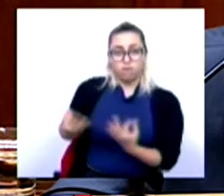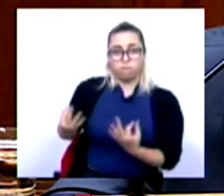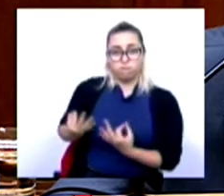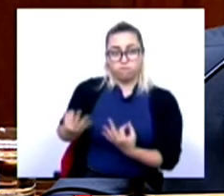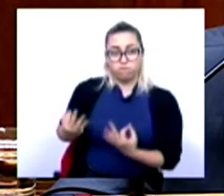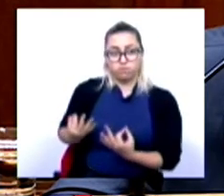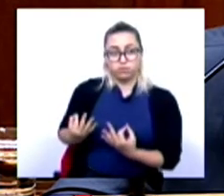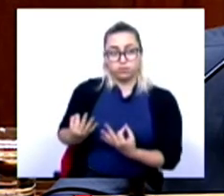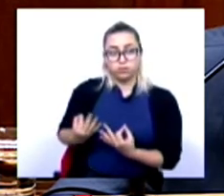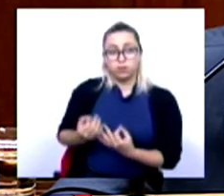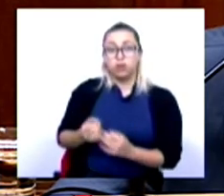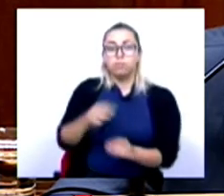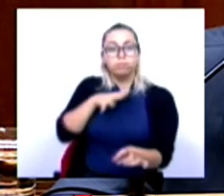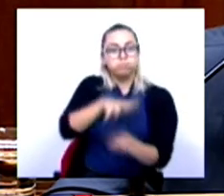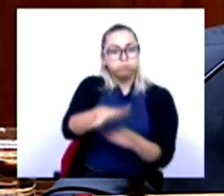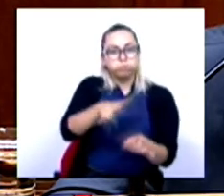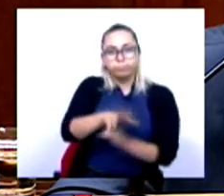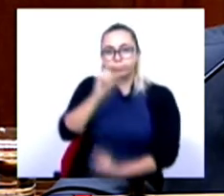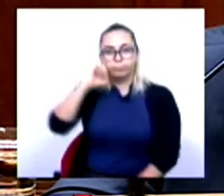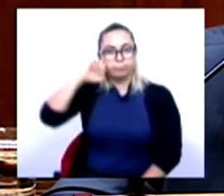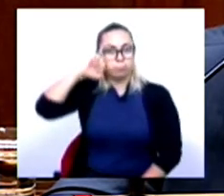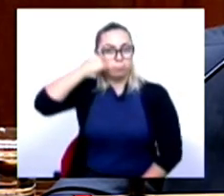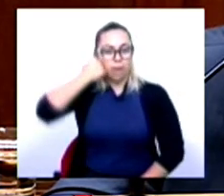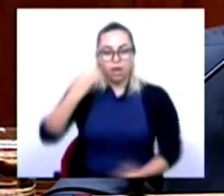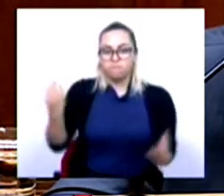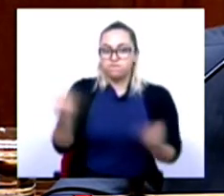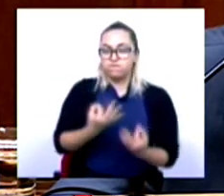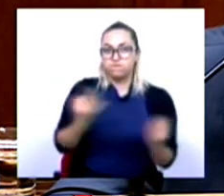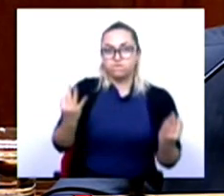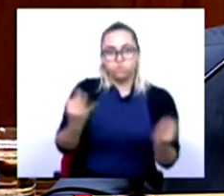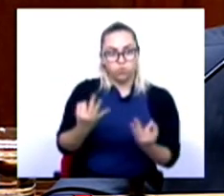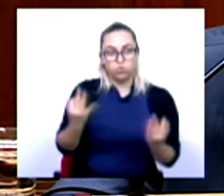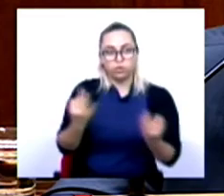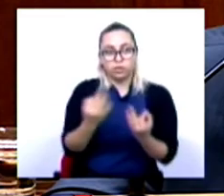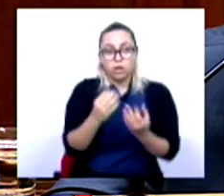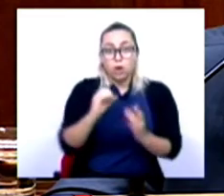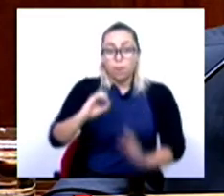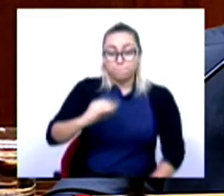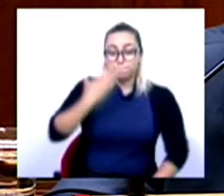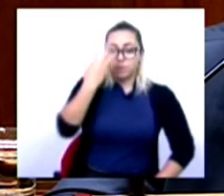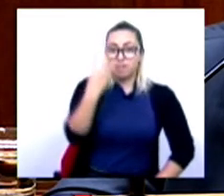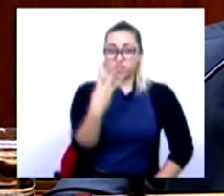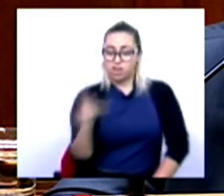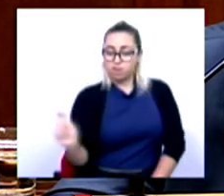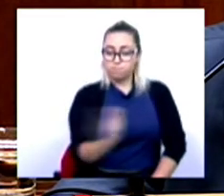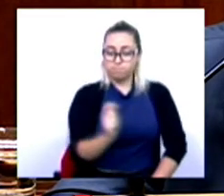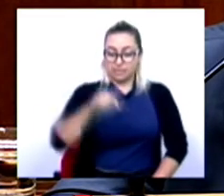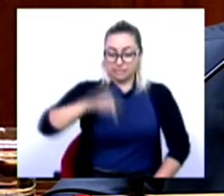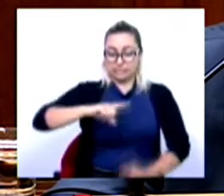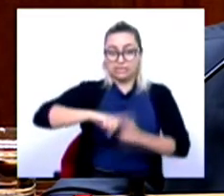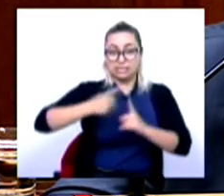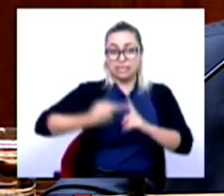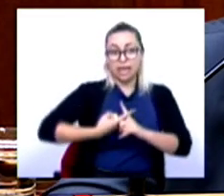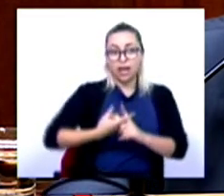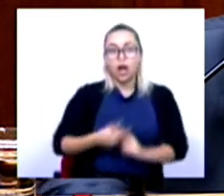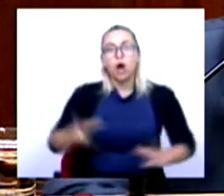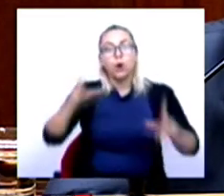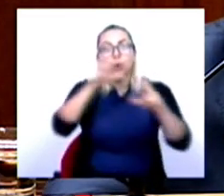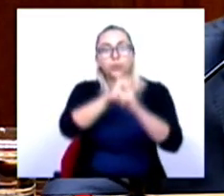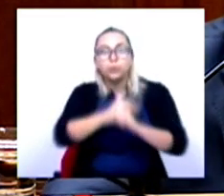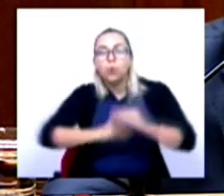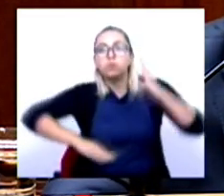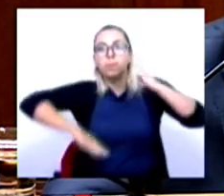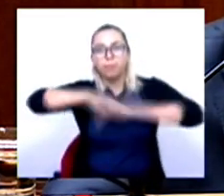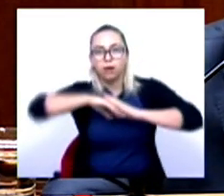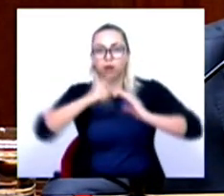do impacto brutal que teve, nós tivemos no primeiro trimestre deste ano um novo máximo de